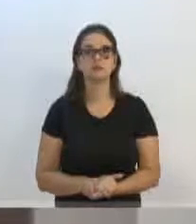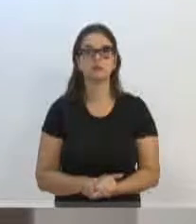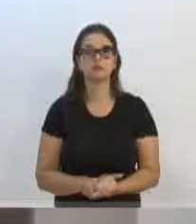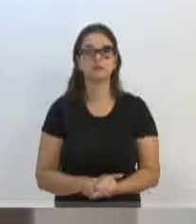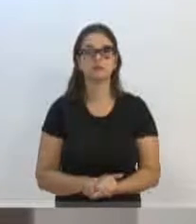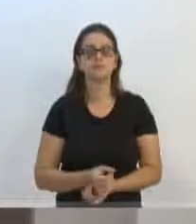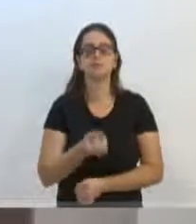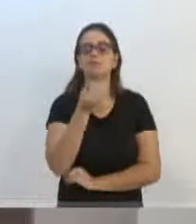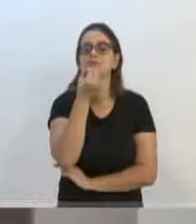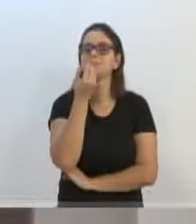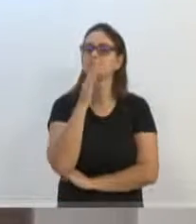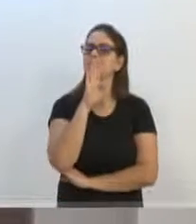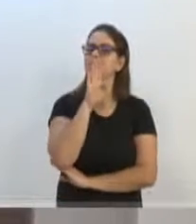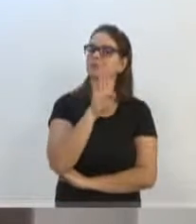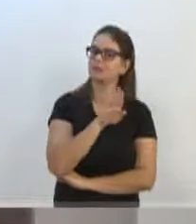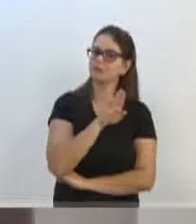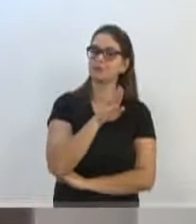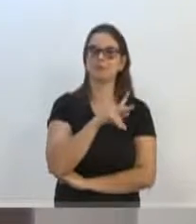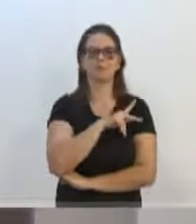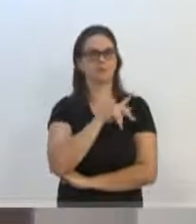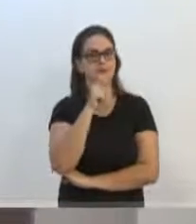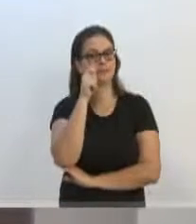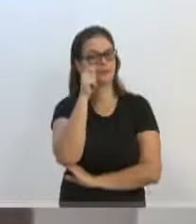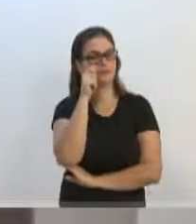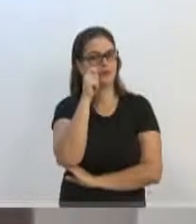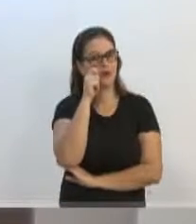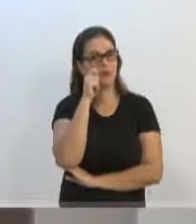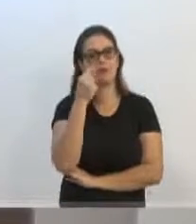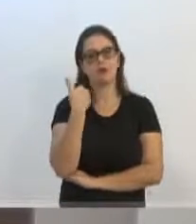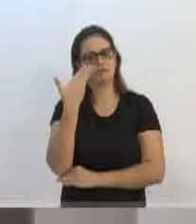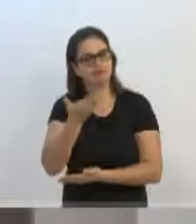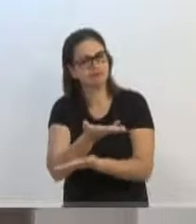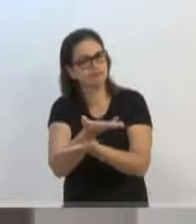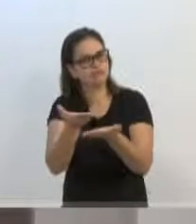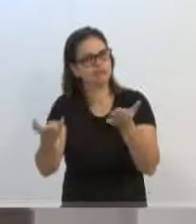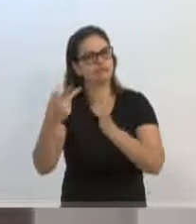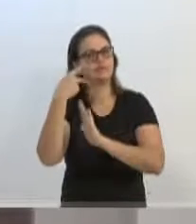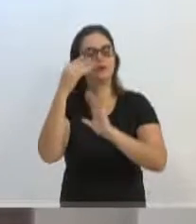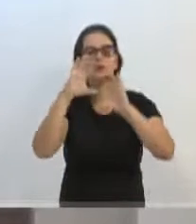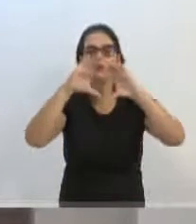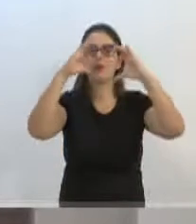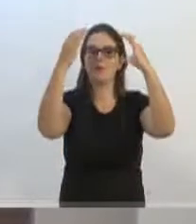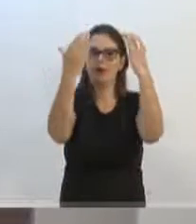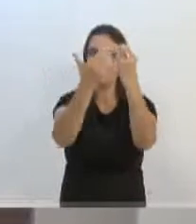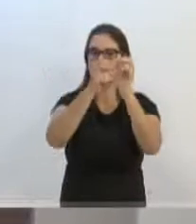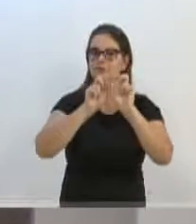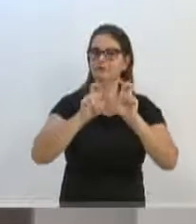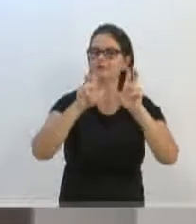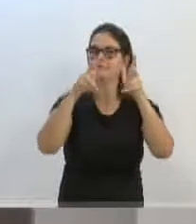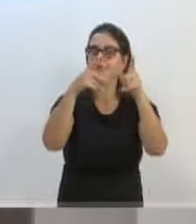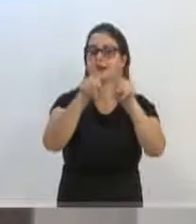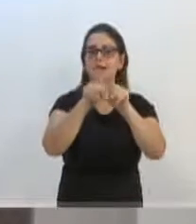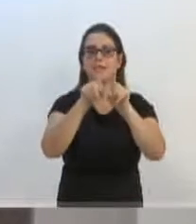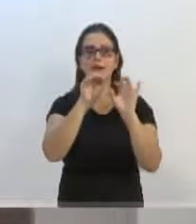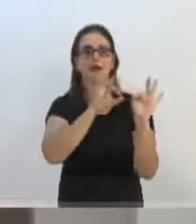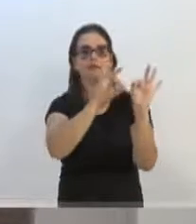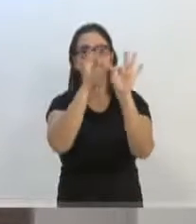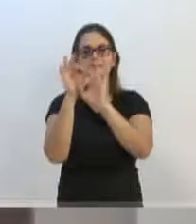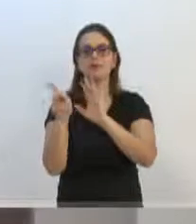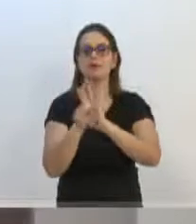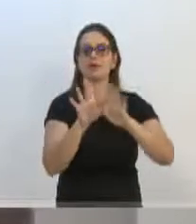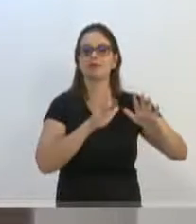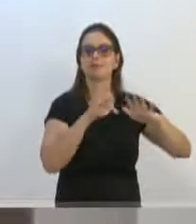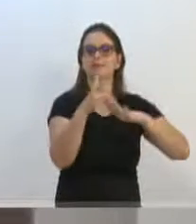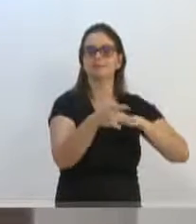Boa tarde, presidente Almir Vieira, boa tarde aos colegas vereadores, à comunidade que nos acompanha aqui em plenário, àqueles também que nos acompanham nos canais de